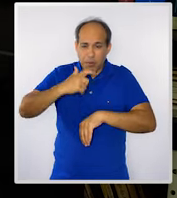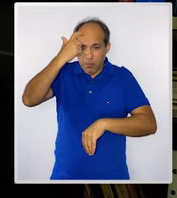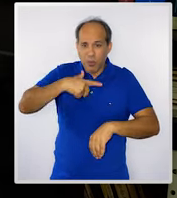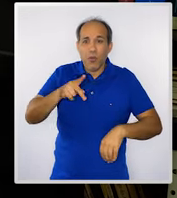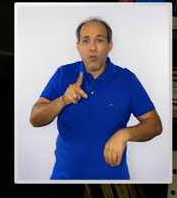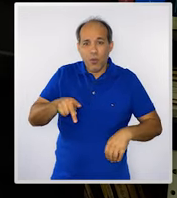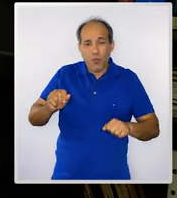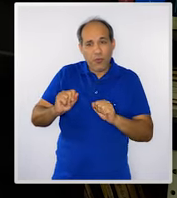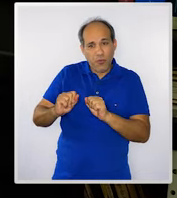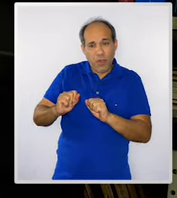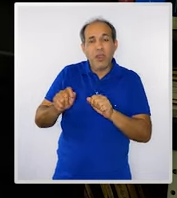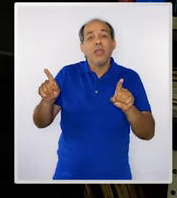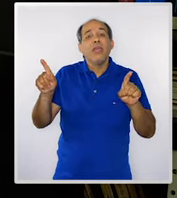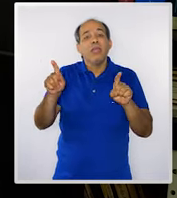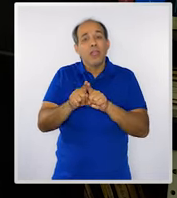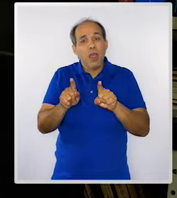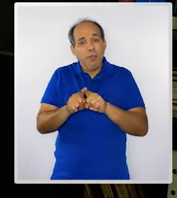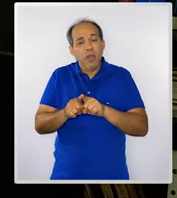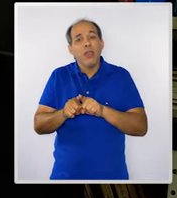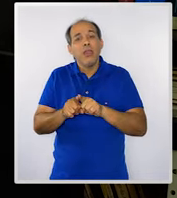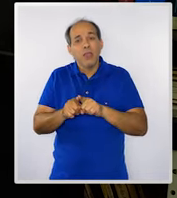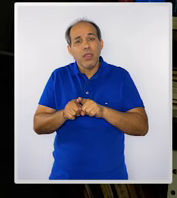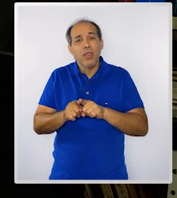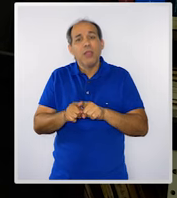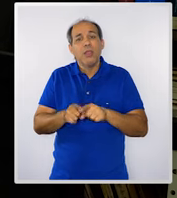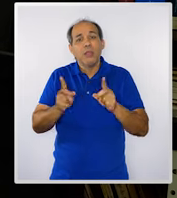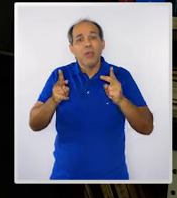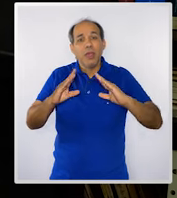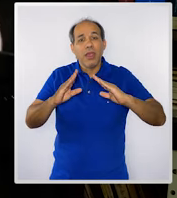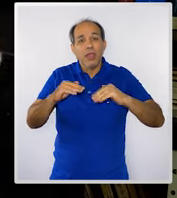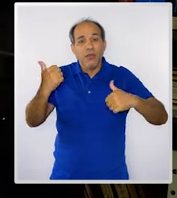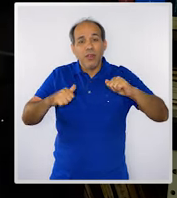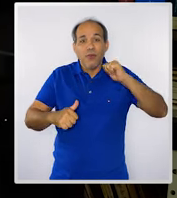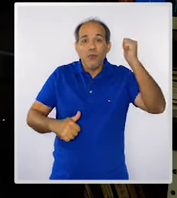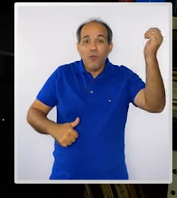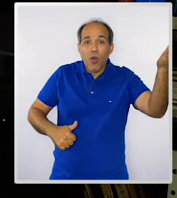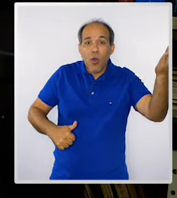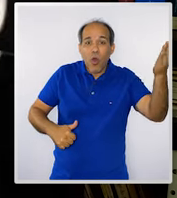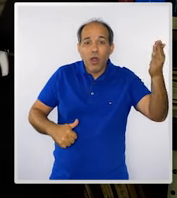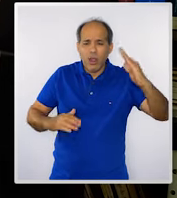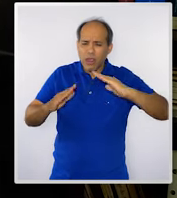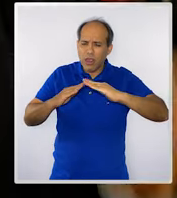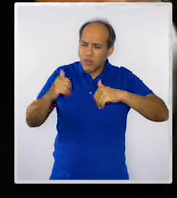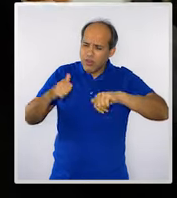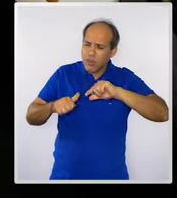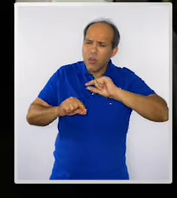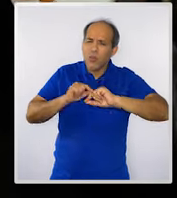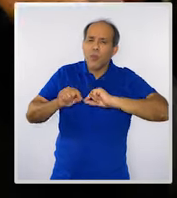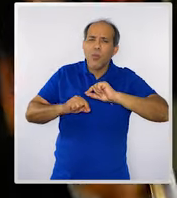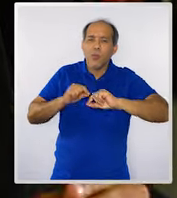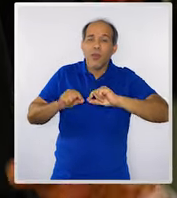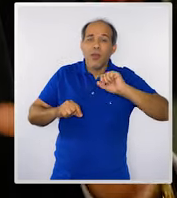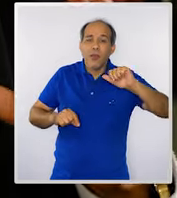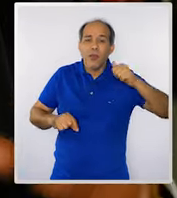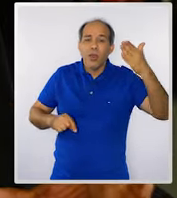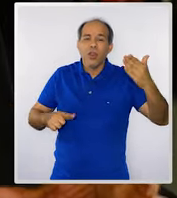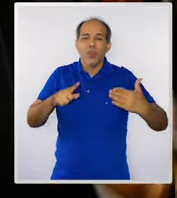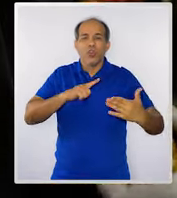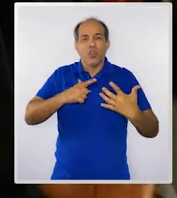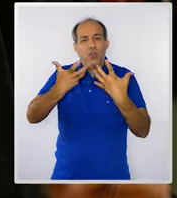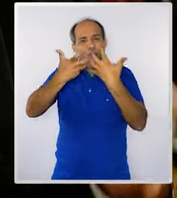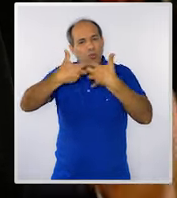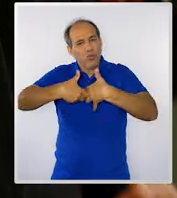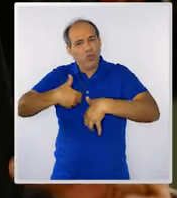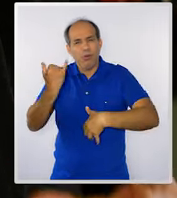pelo professor em sala de aula, como é feito também pela Casa da Avaliação Externa. Essa Casa da Avaliação Externa tem